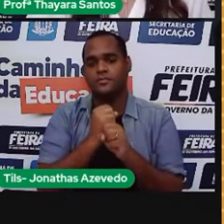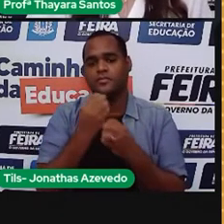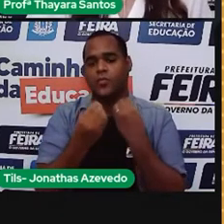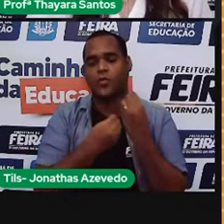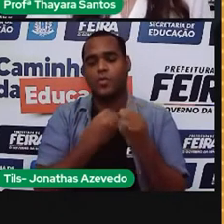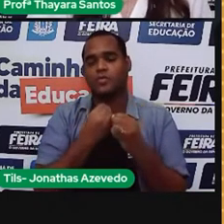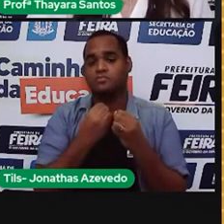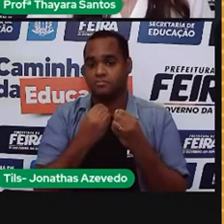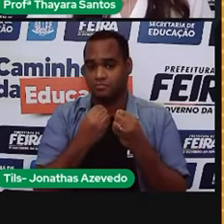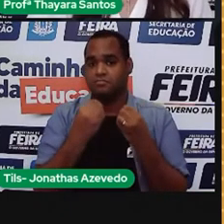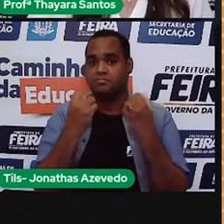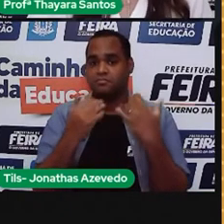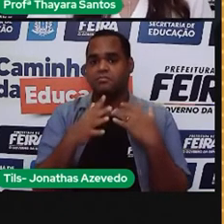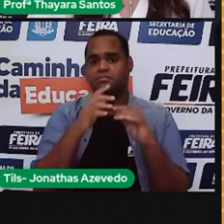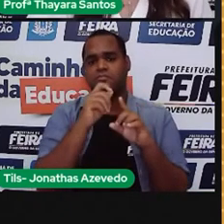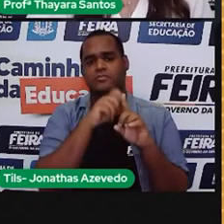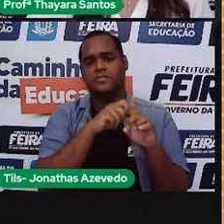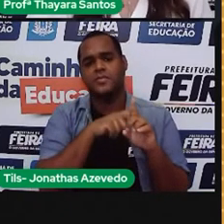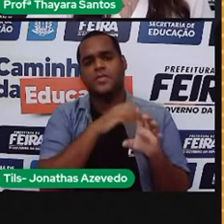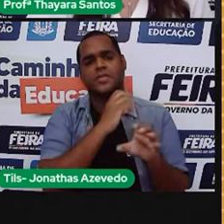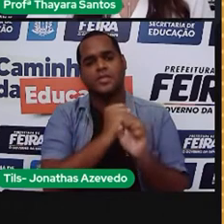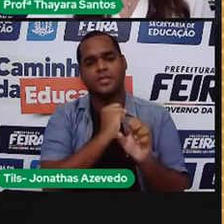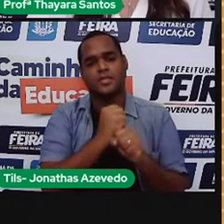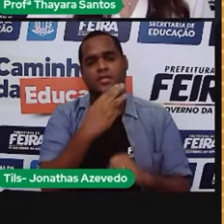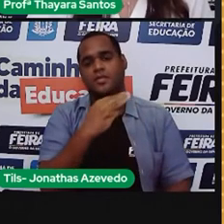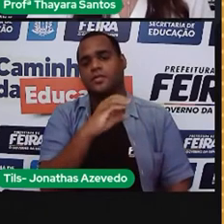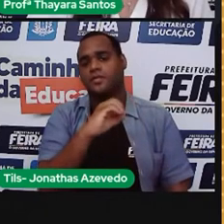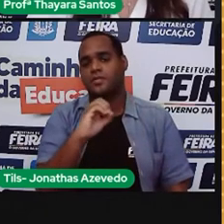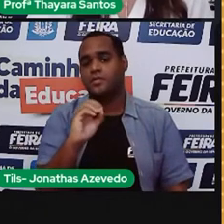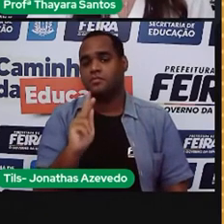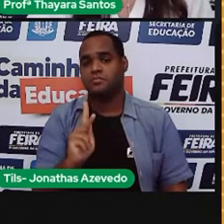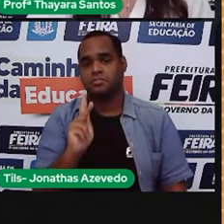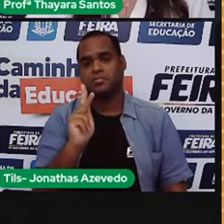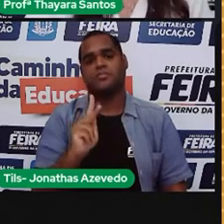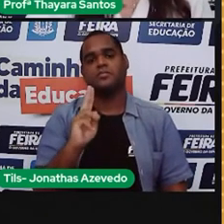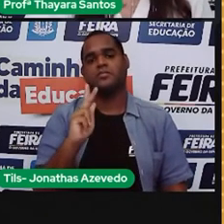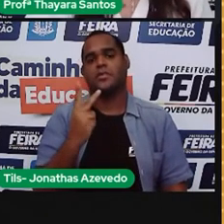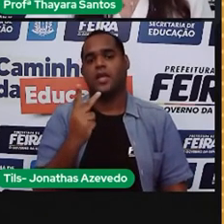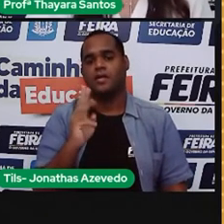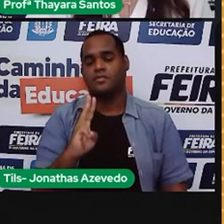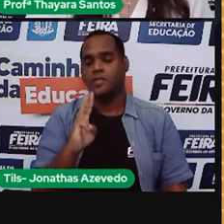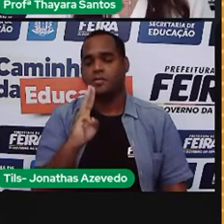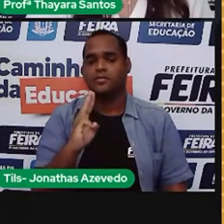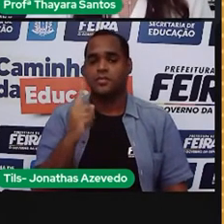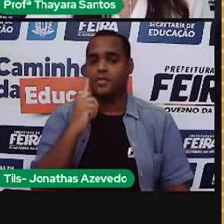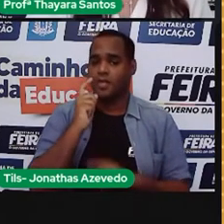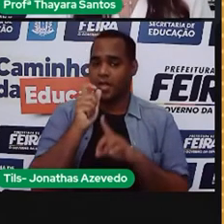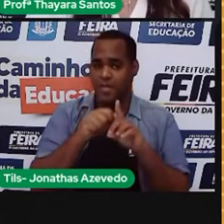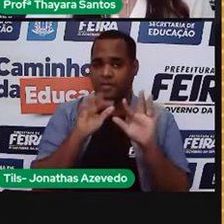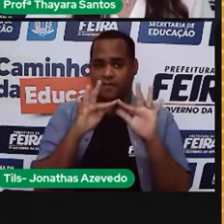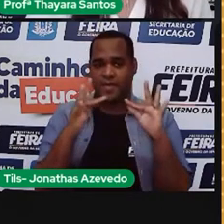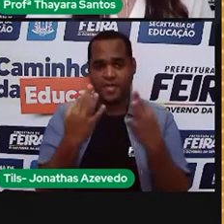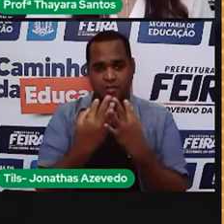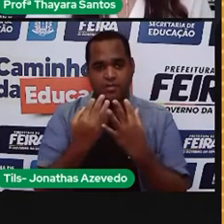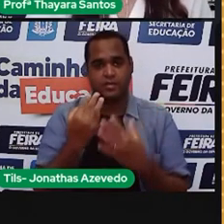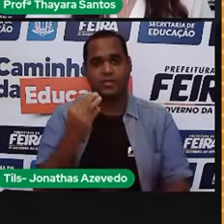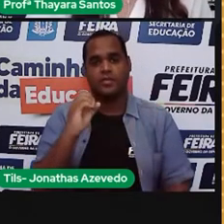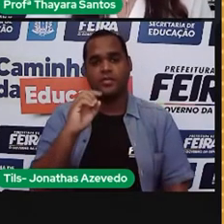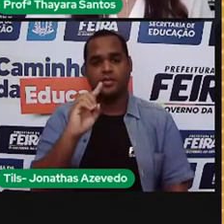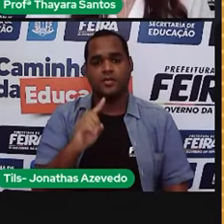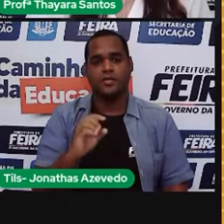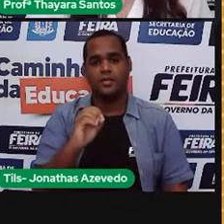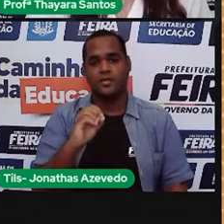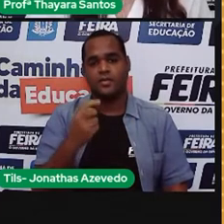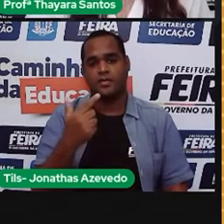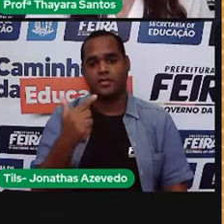o valor que vai vir na conta? A gente faz os 300, que é a quantidade do consumo, daquele mês daquela família, vezes o 0